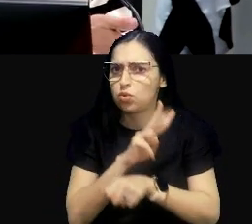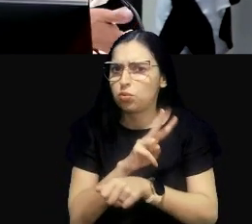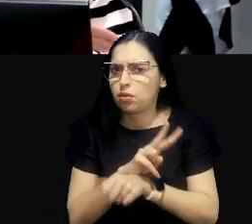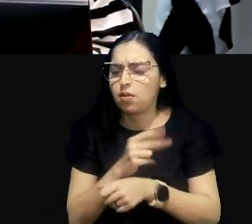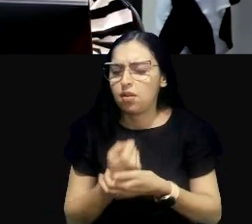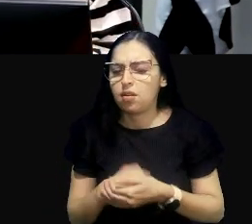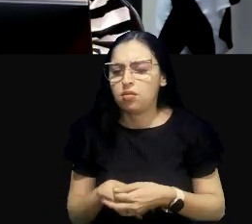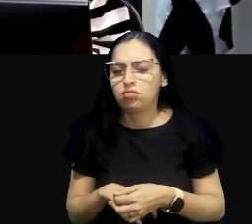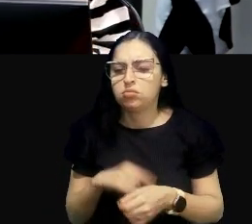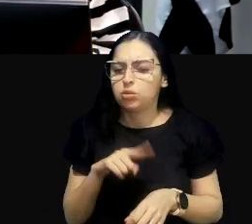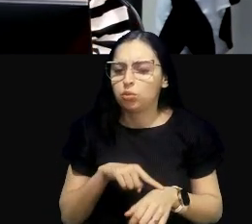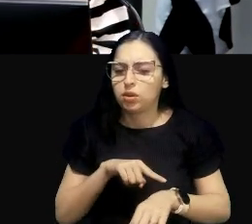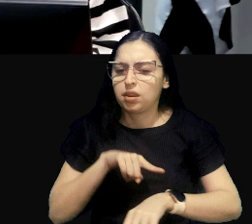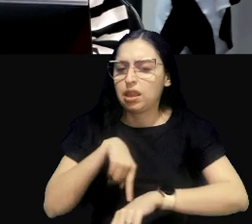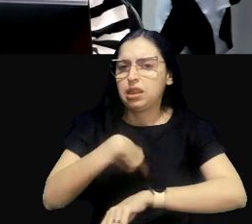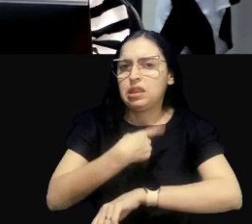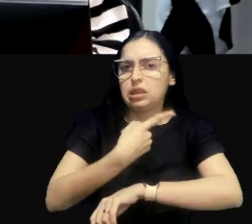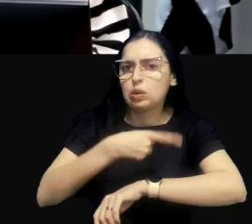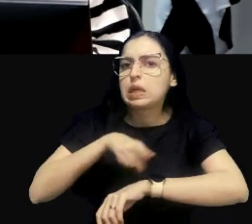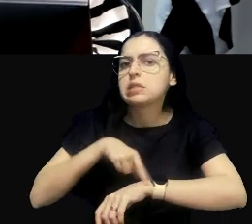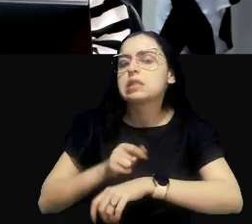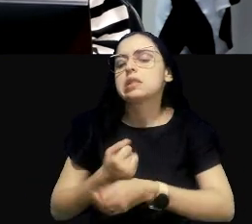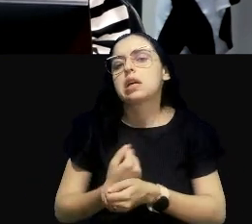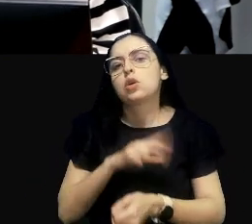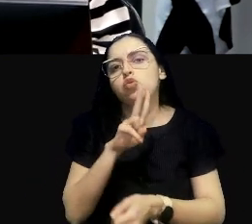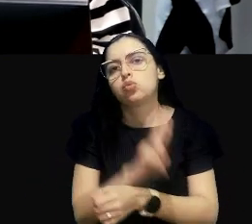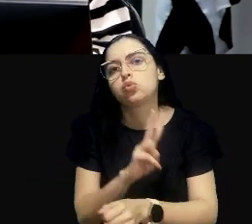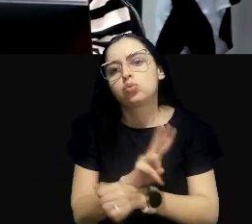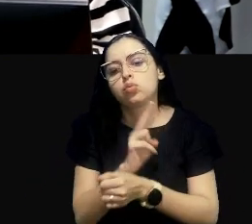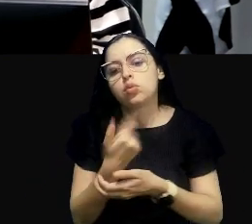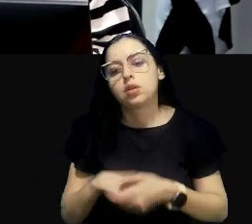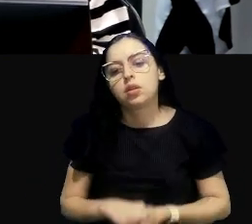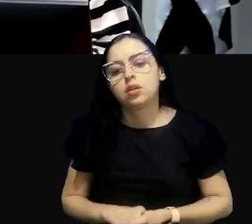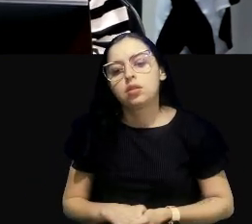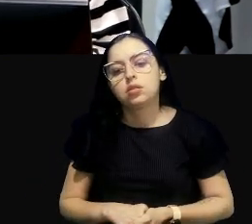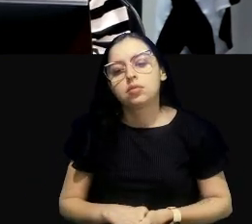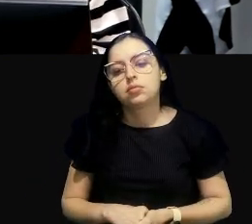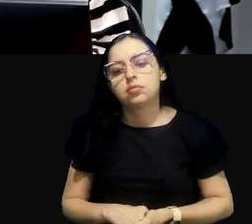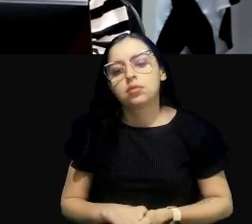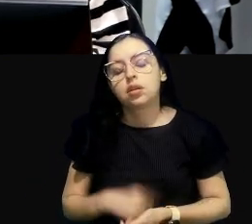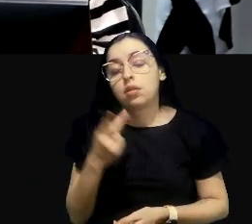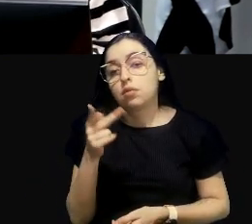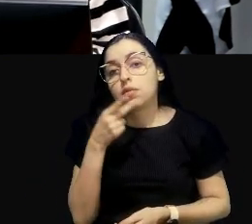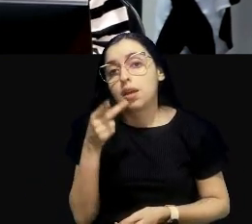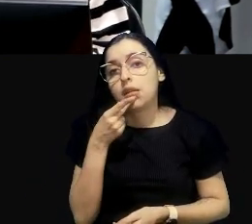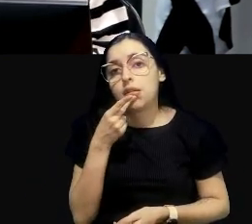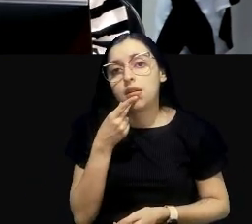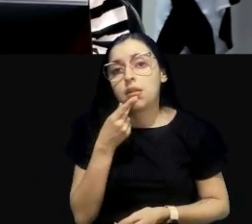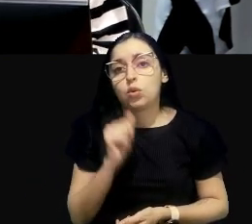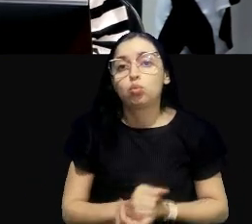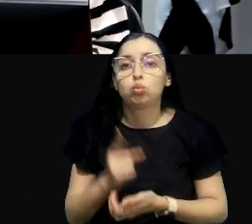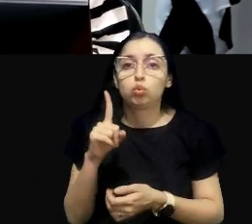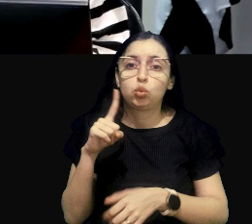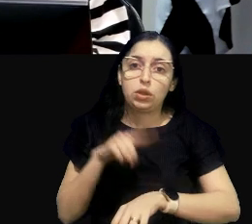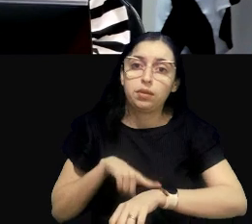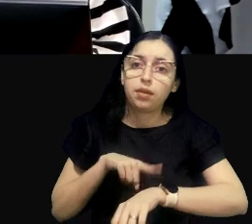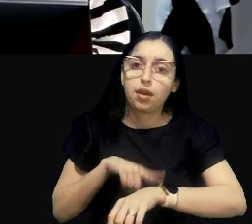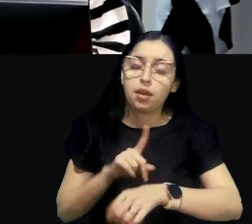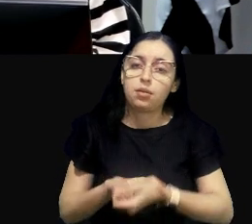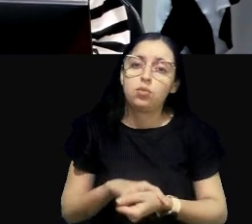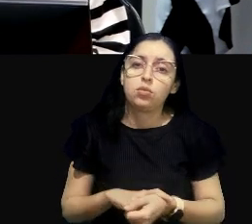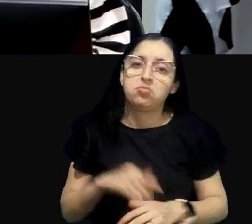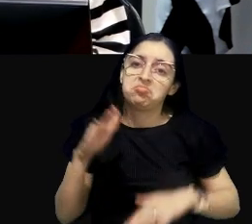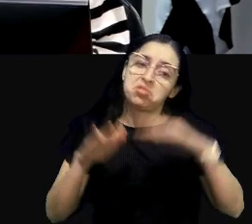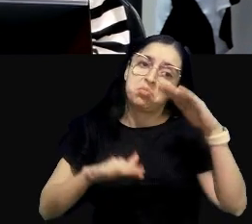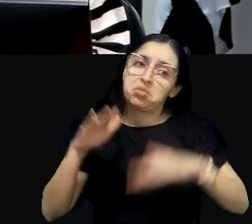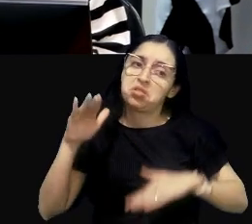E o tempo de monitoramento? A gente está comentando sobre a questão do tempo. Depende